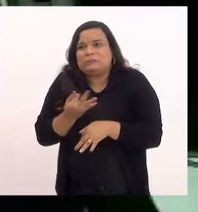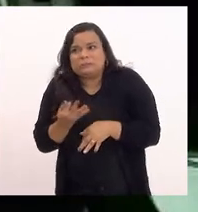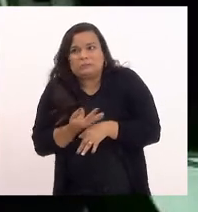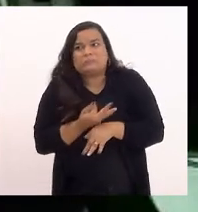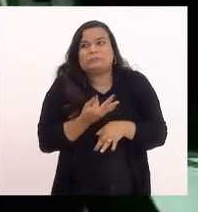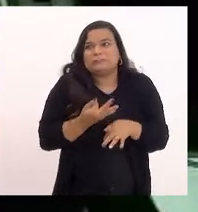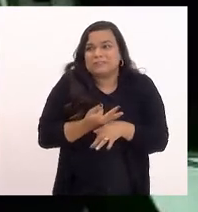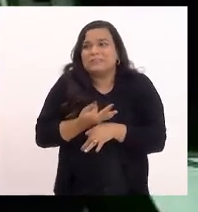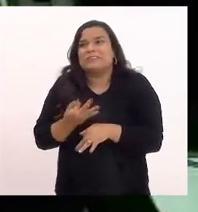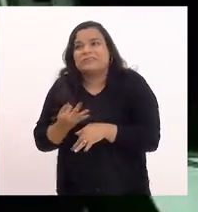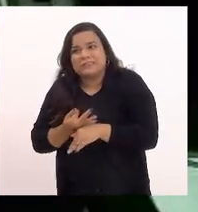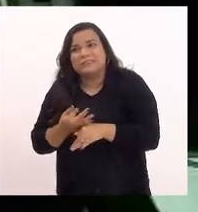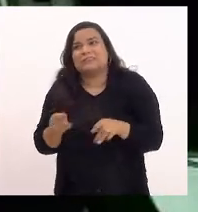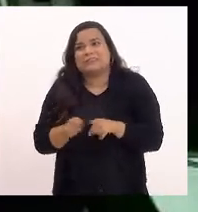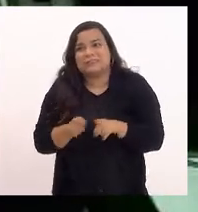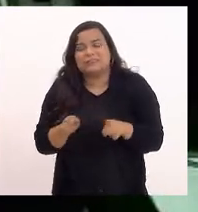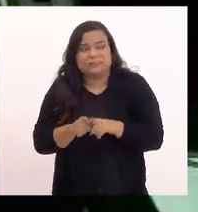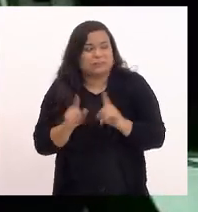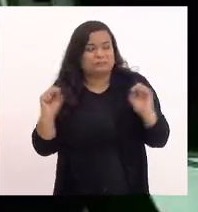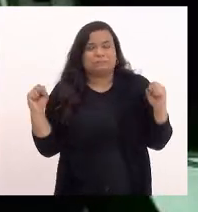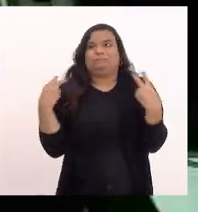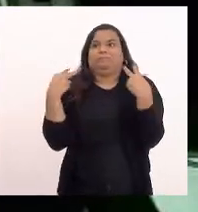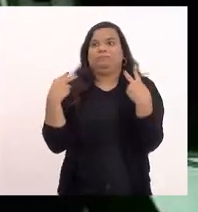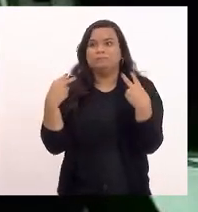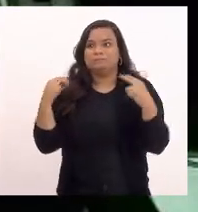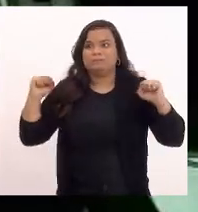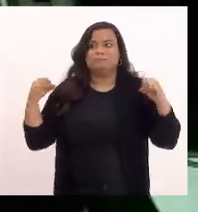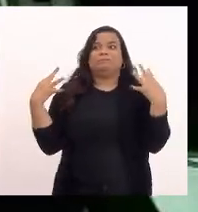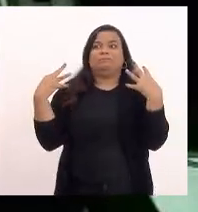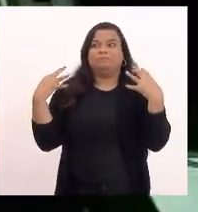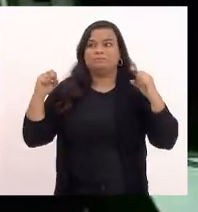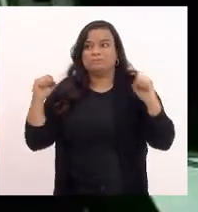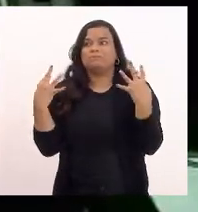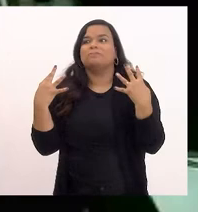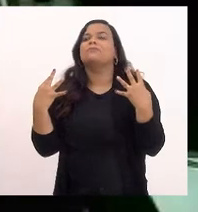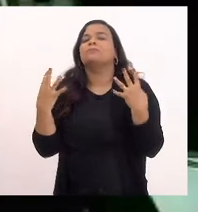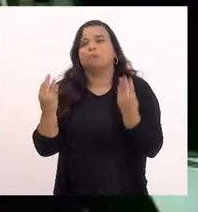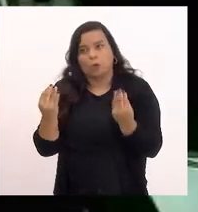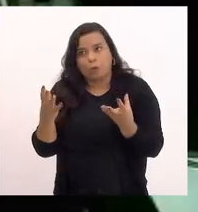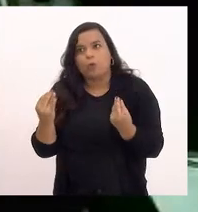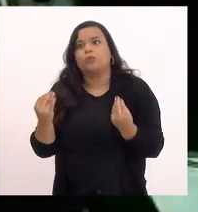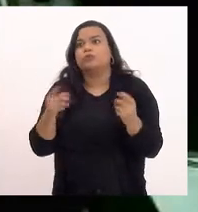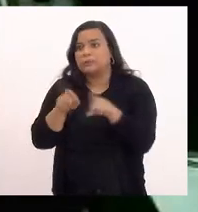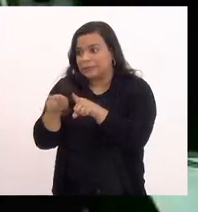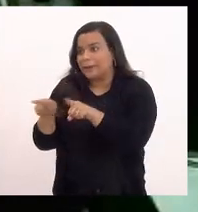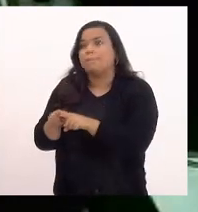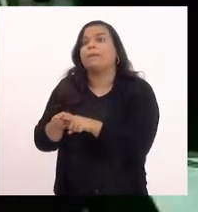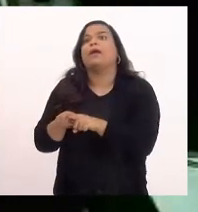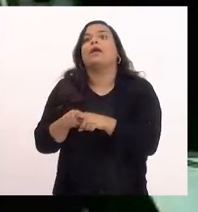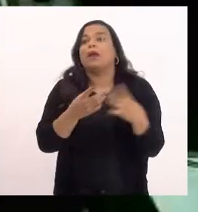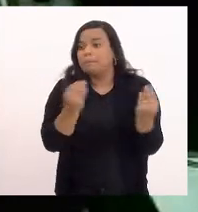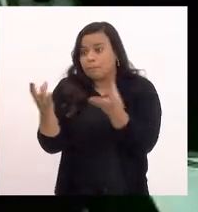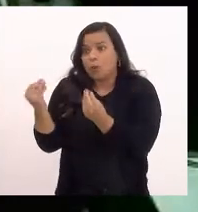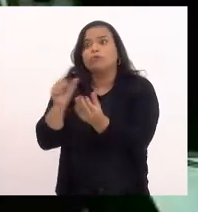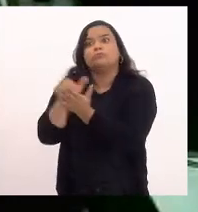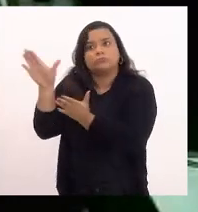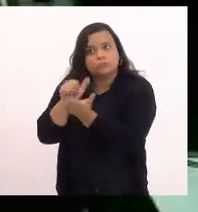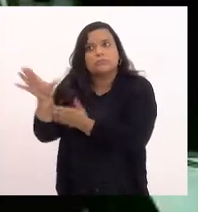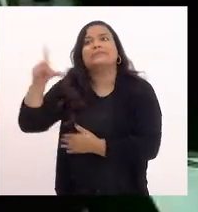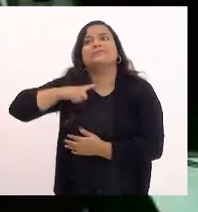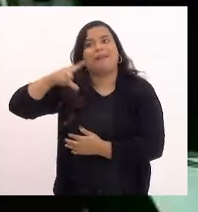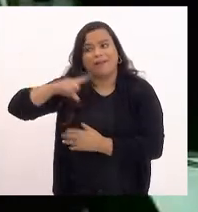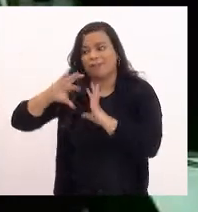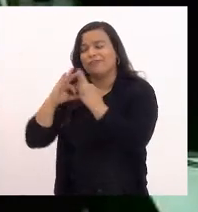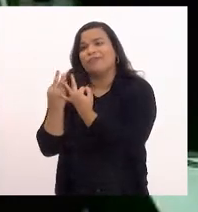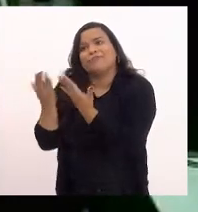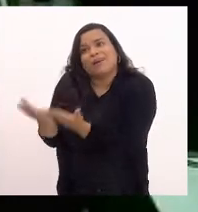sustentar diante da repercussão do caso e muitos deles inclusive perderam seus empregos para além disso senhora